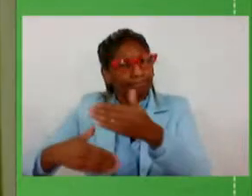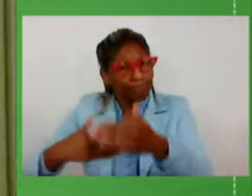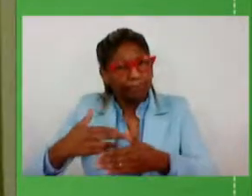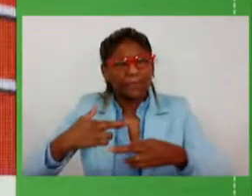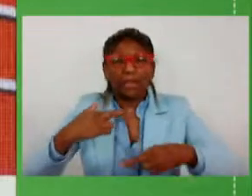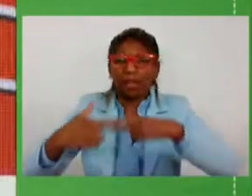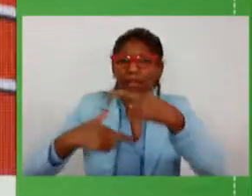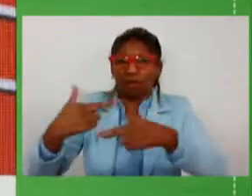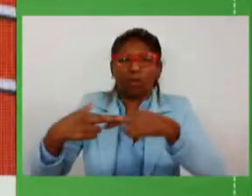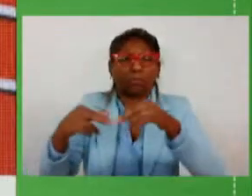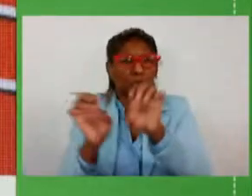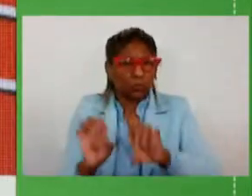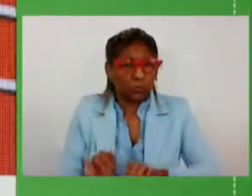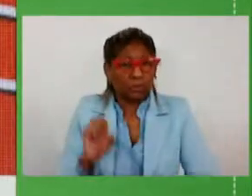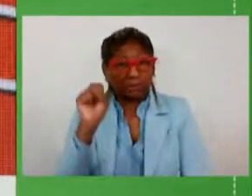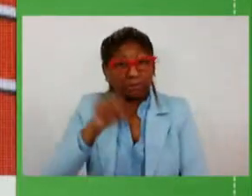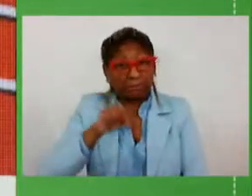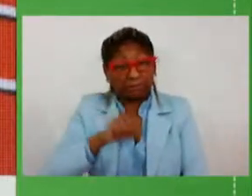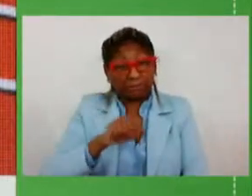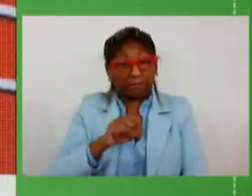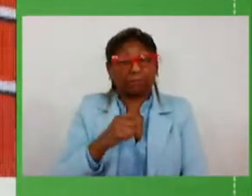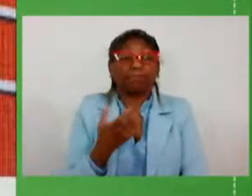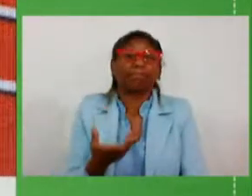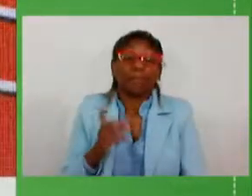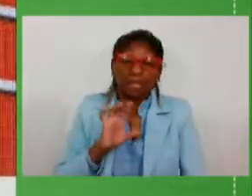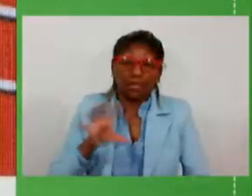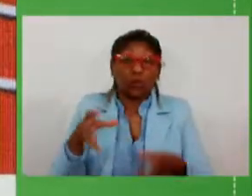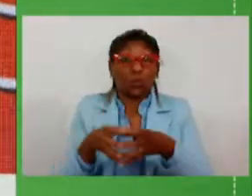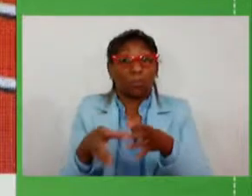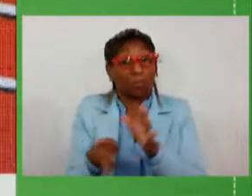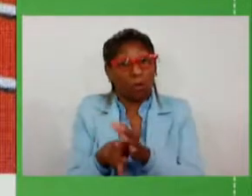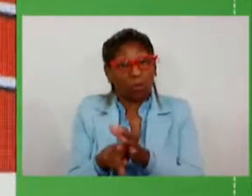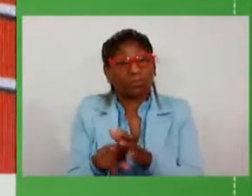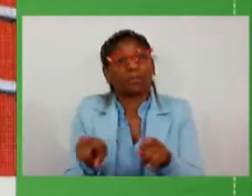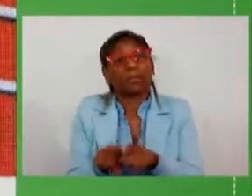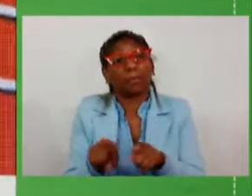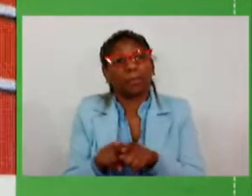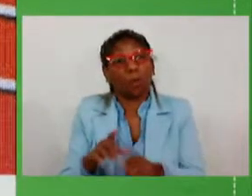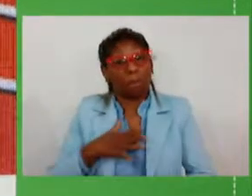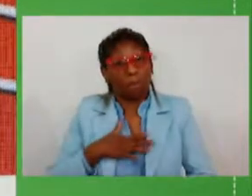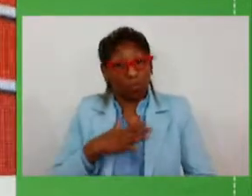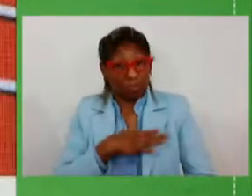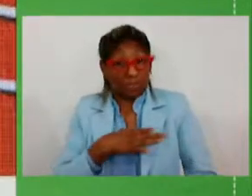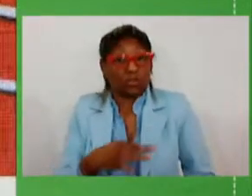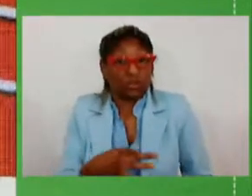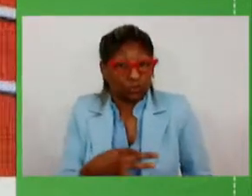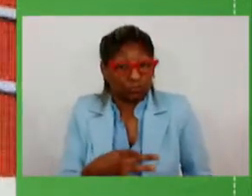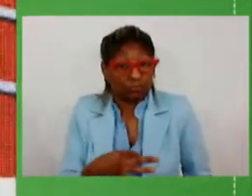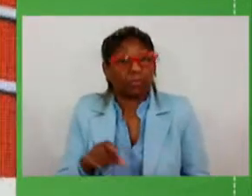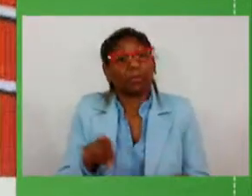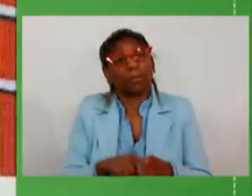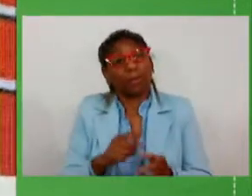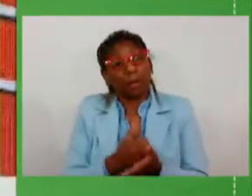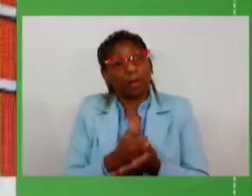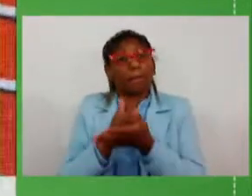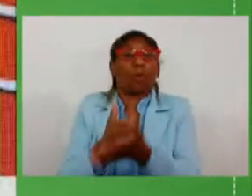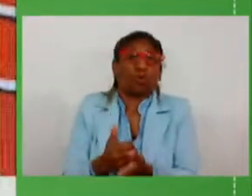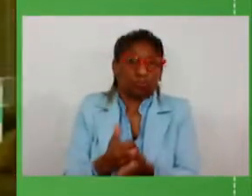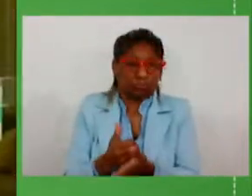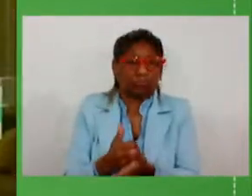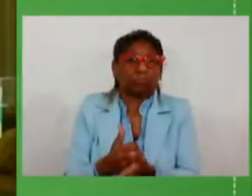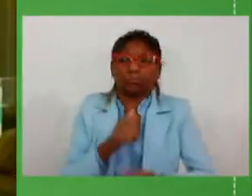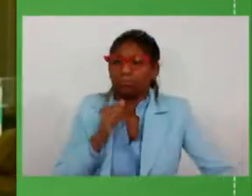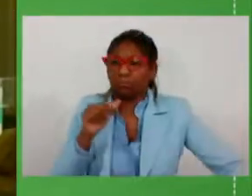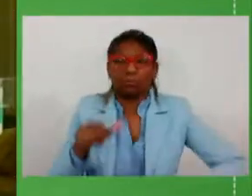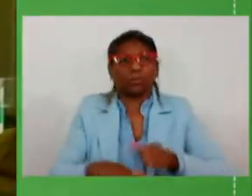estruturantes em que boa parte desta mesma base inclusive o meu partido esteve dando suporte para ações de transformação do